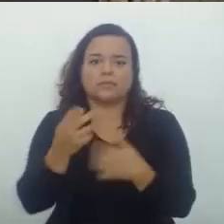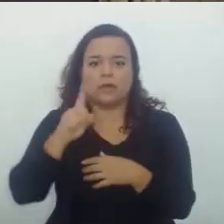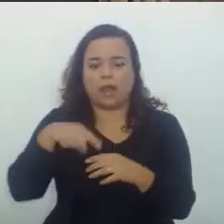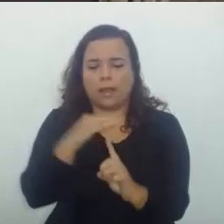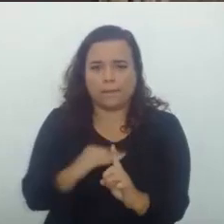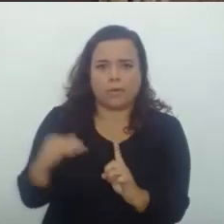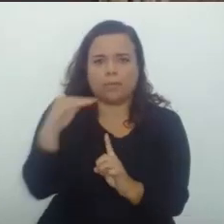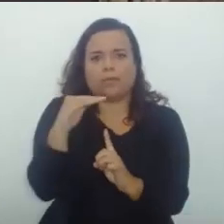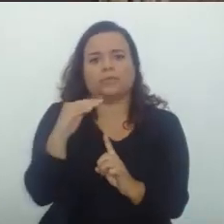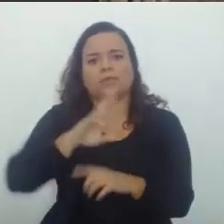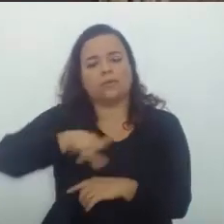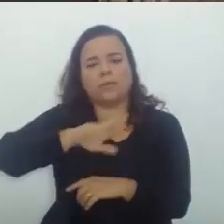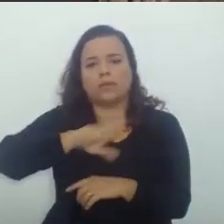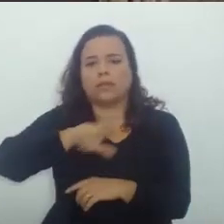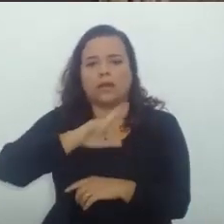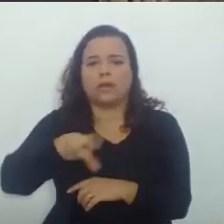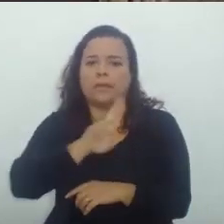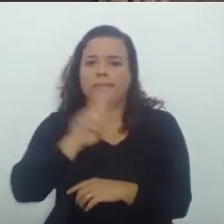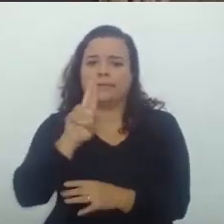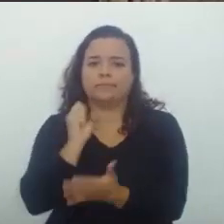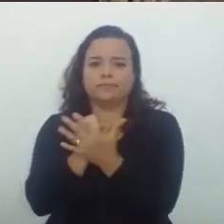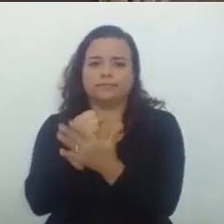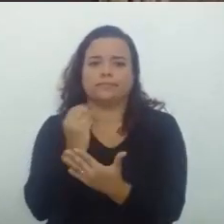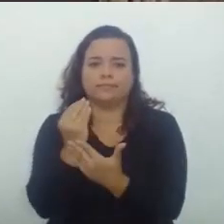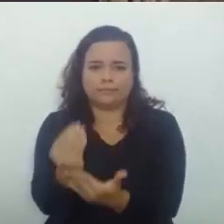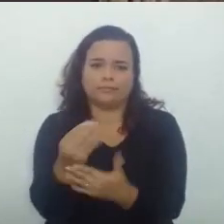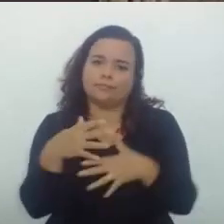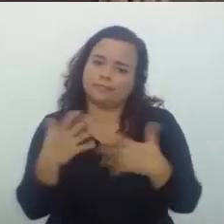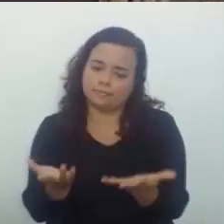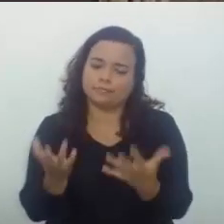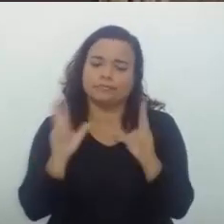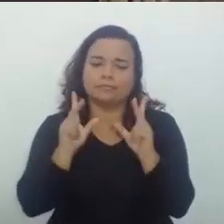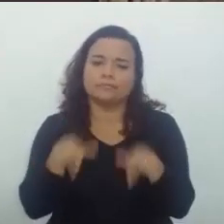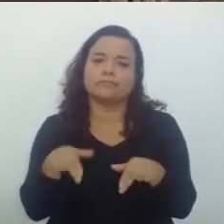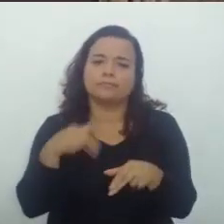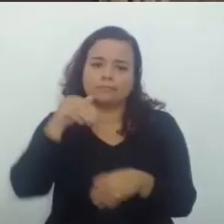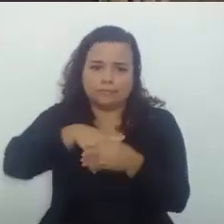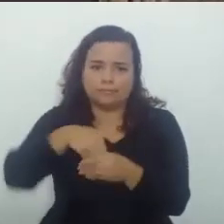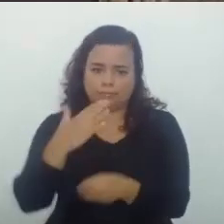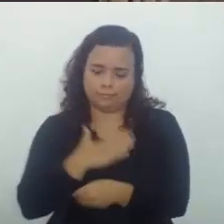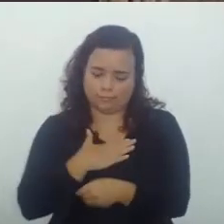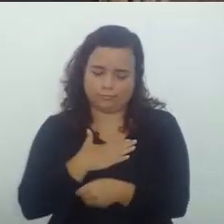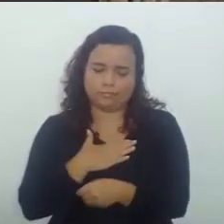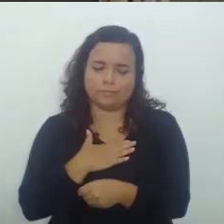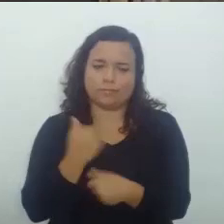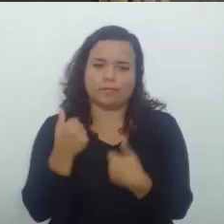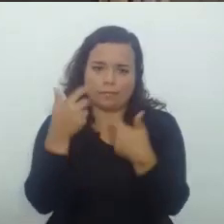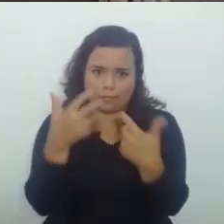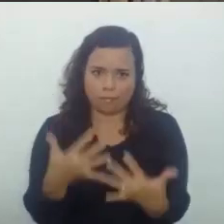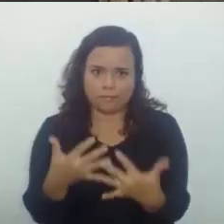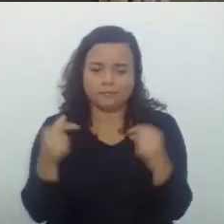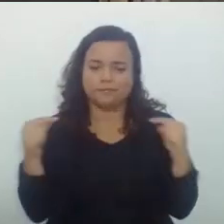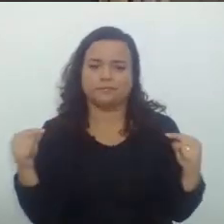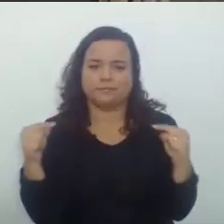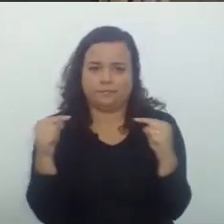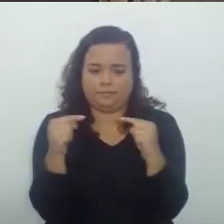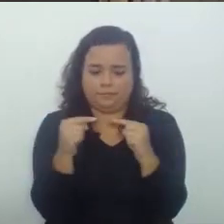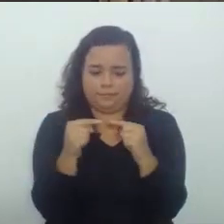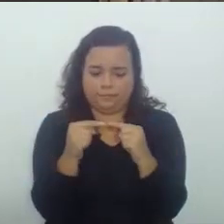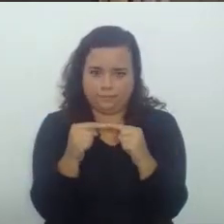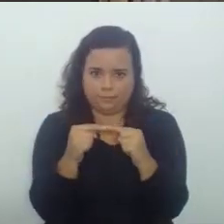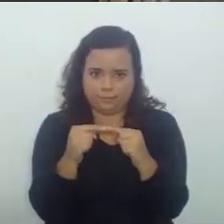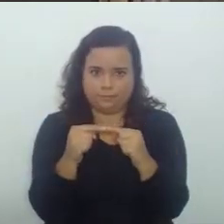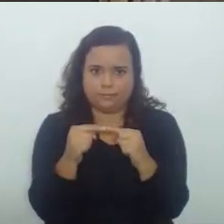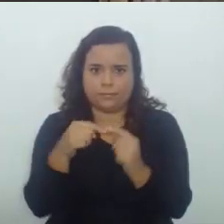De maneira que Com essa argumentação Senhor presidente Eu voto Pela Aplicação Sem